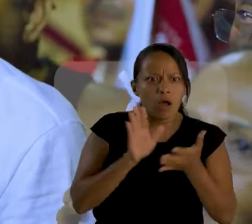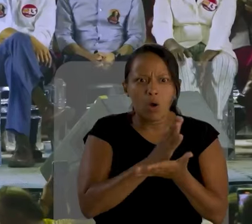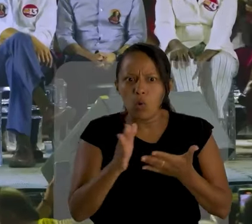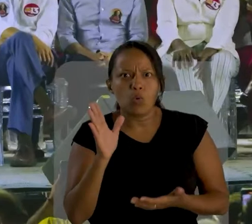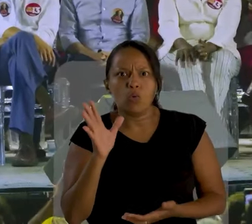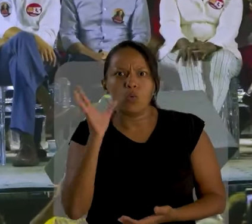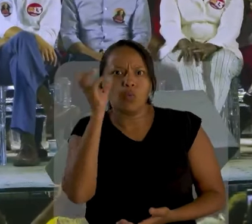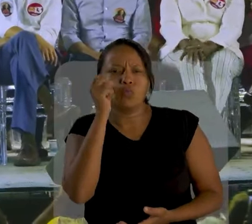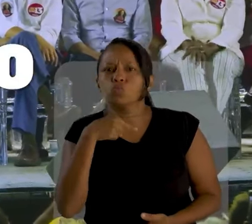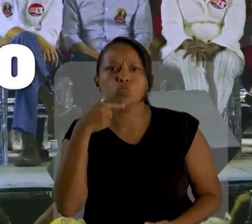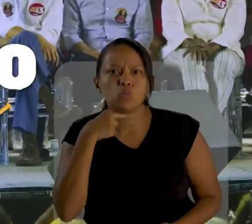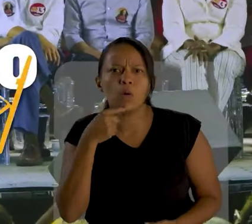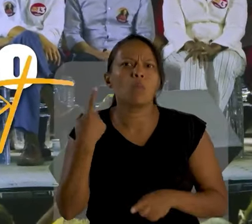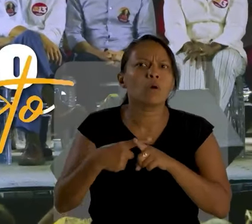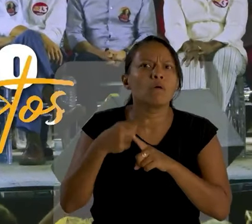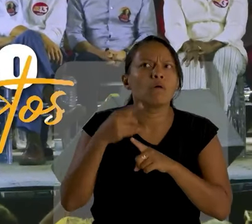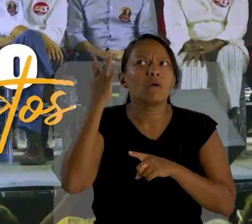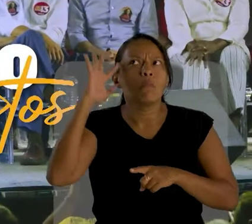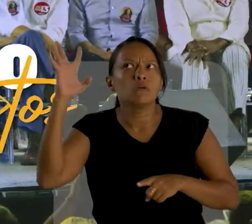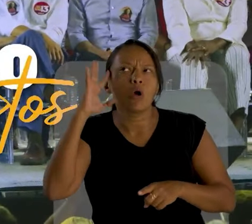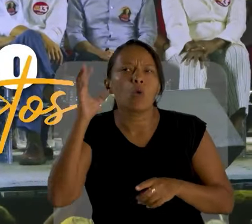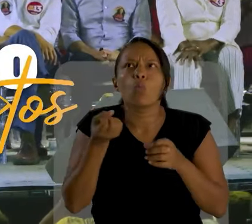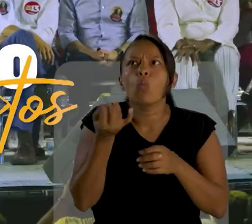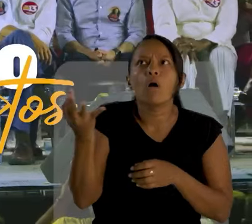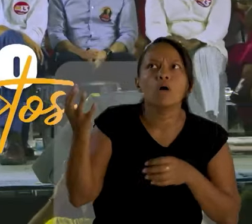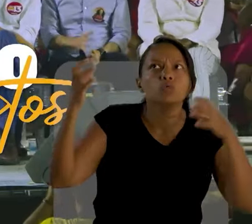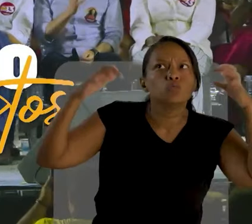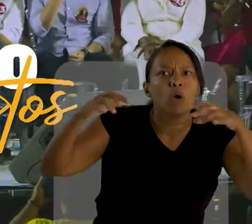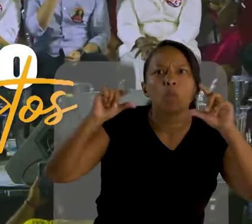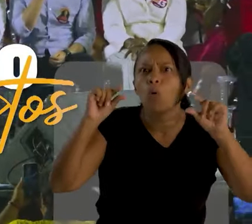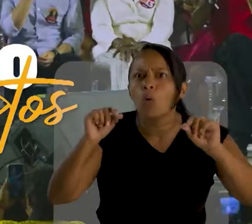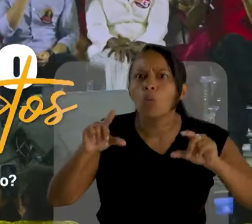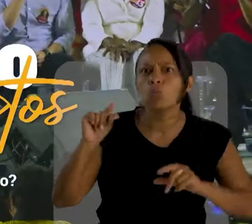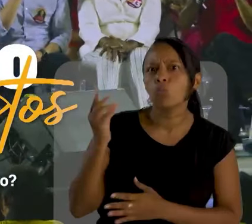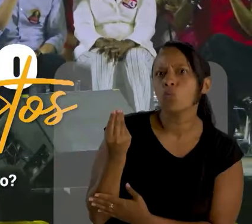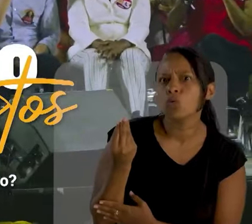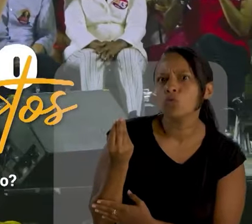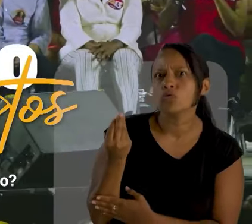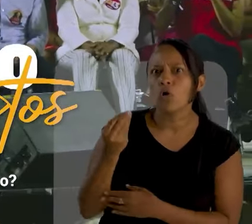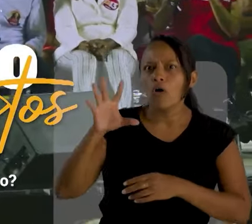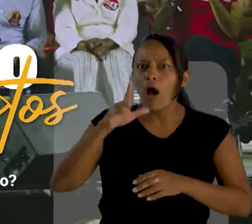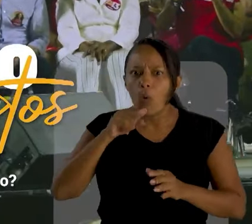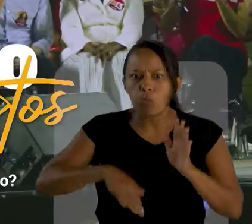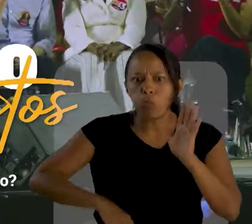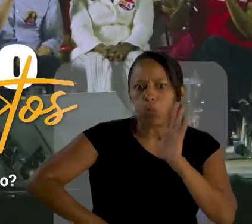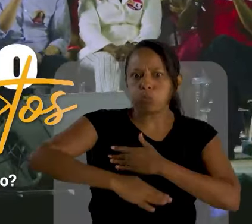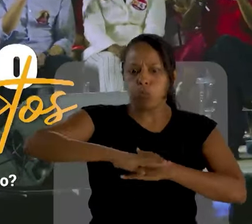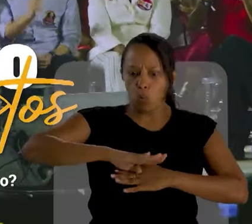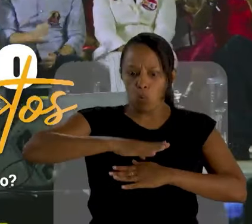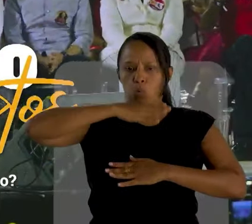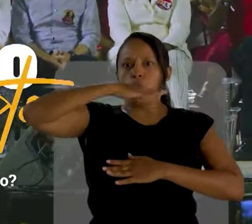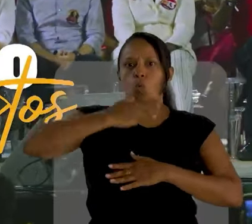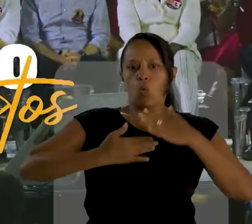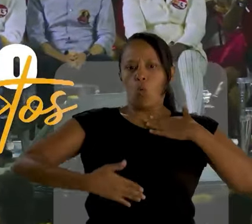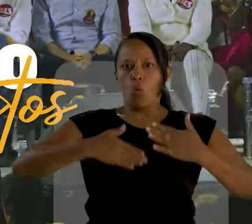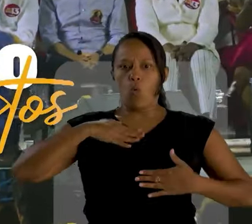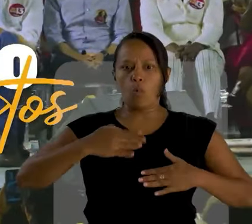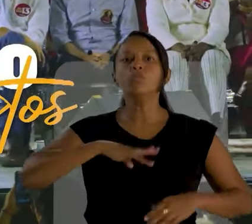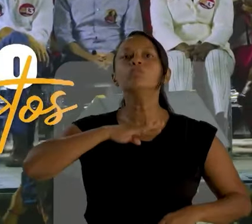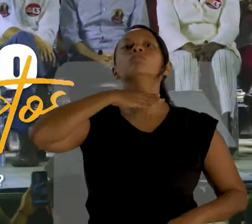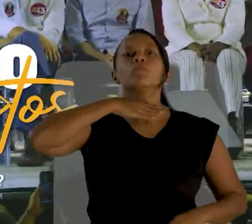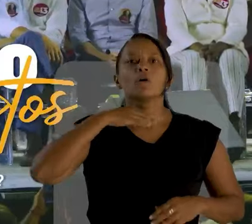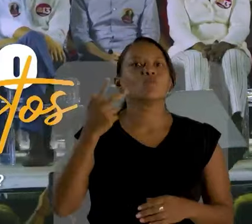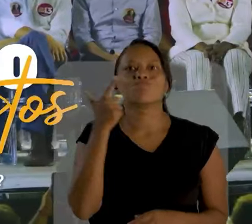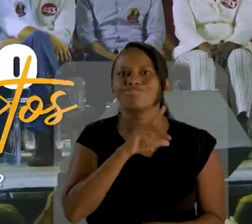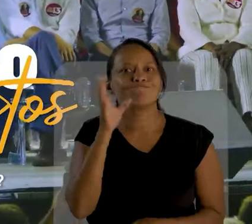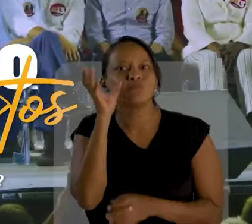Ninguém mais dorme pensando qual é o tanto que vai chover hoje. A água vai bater onde? Vai ser no joelho? Vai ser no